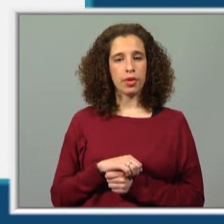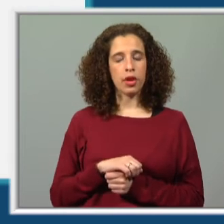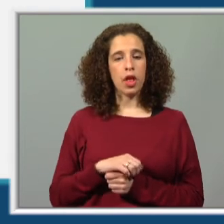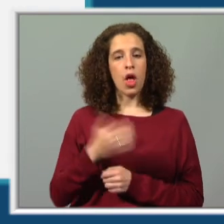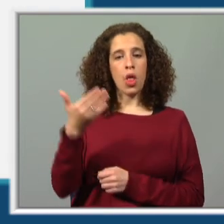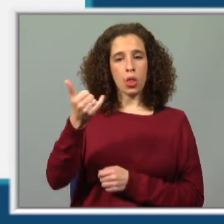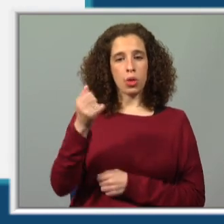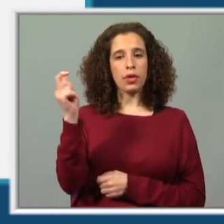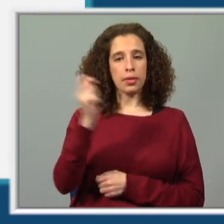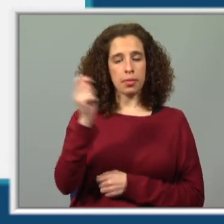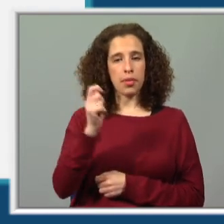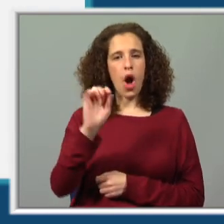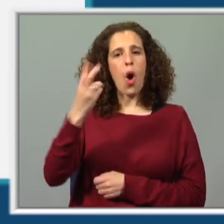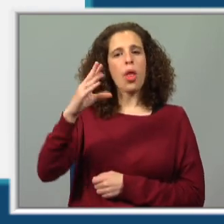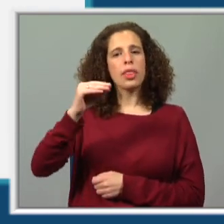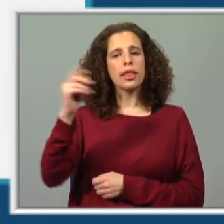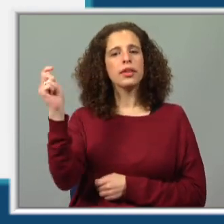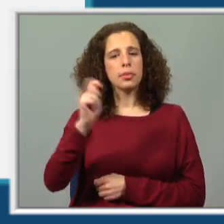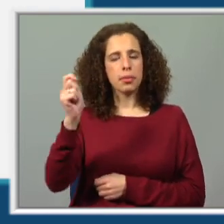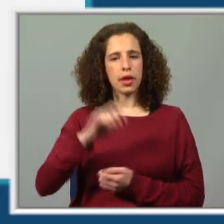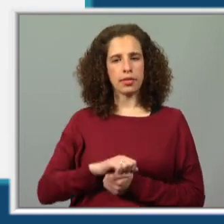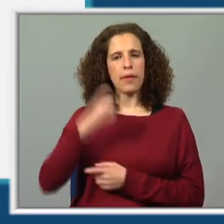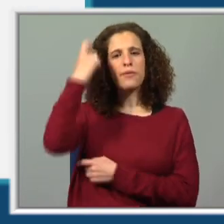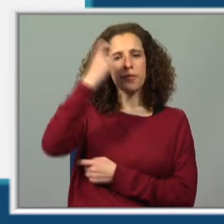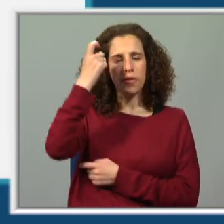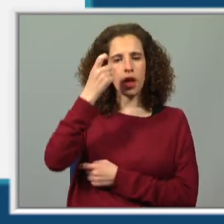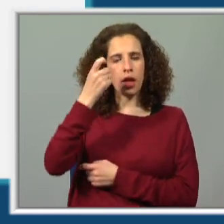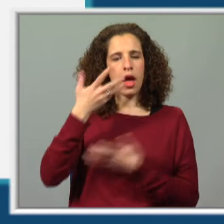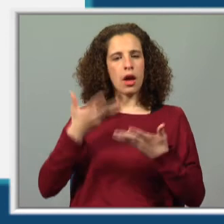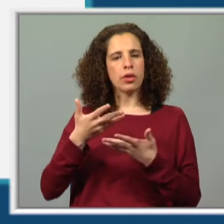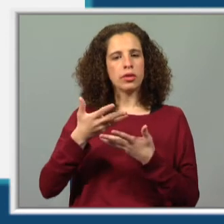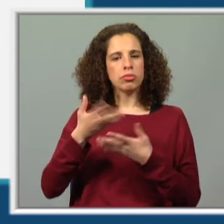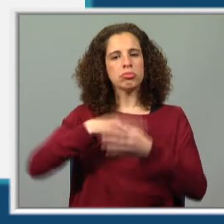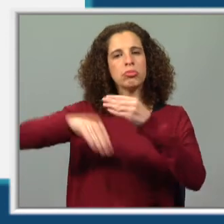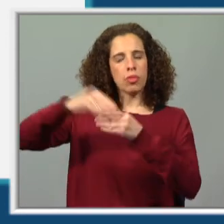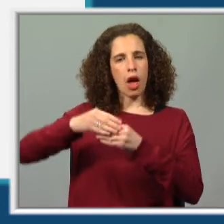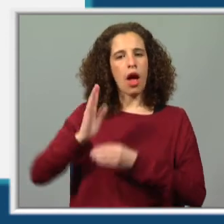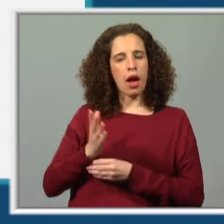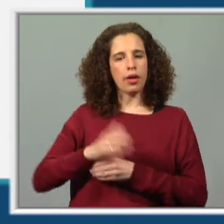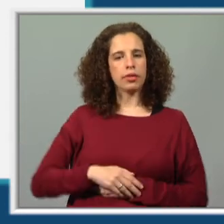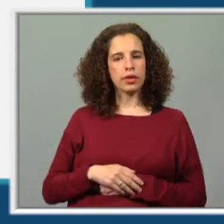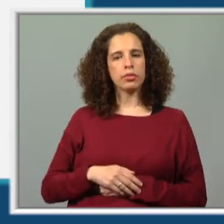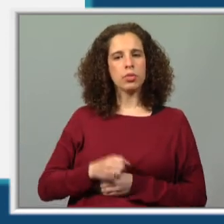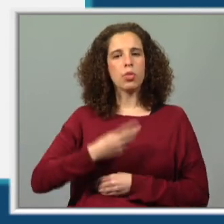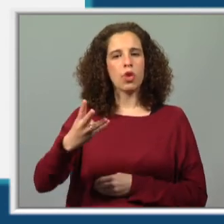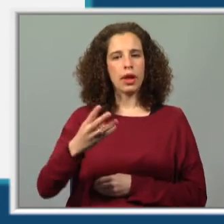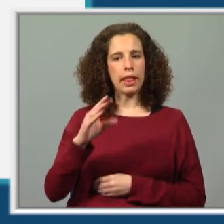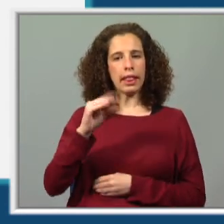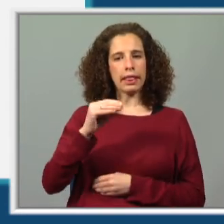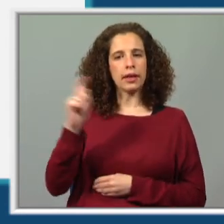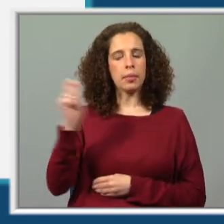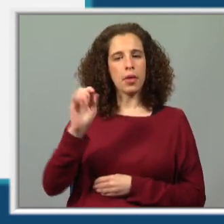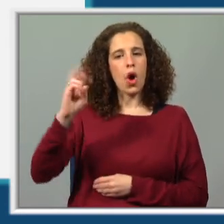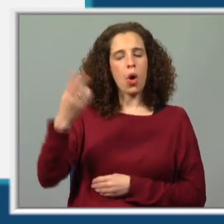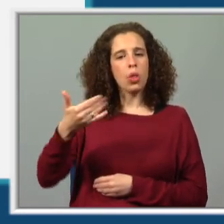Doze meses ou dez meses? Vamos pensar, ainda agora estivemos a completá-lo. Então quantos tem? Terá dez meses